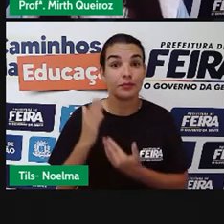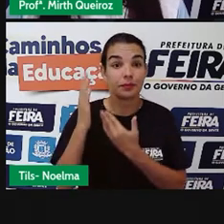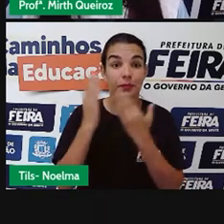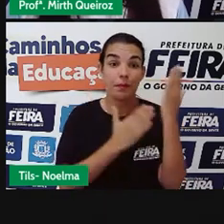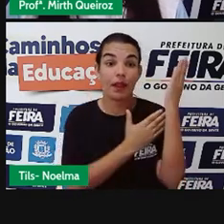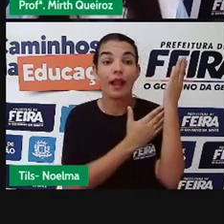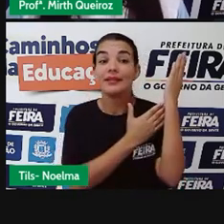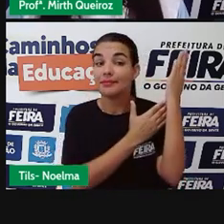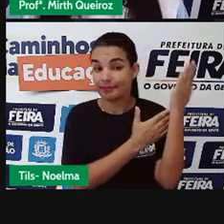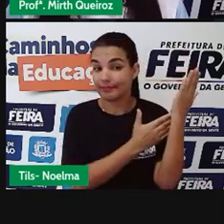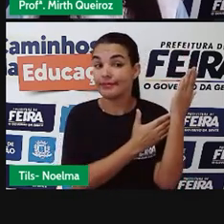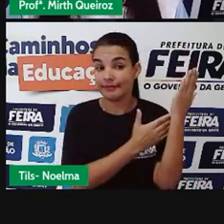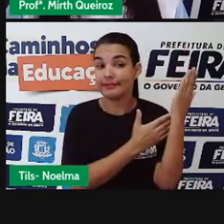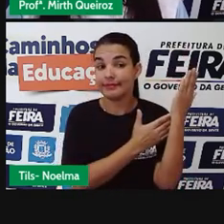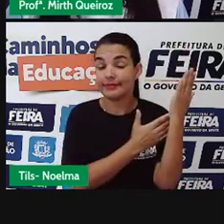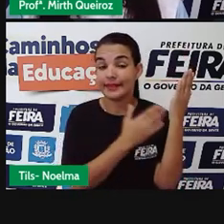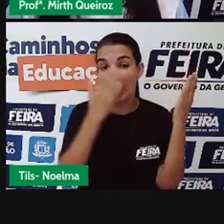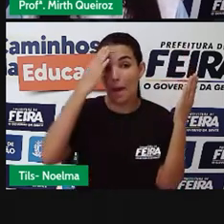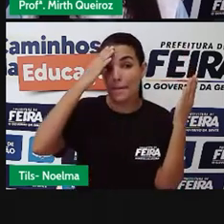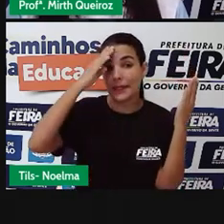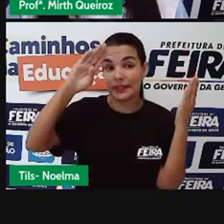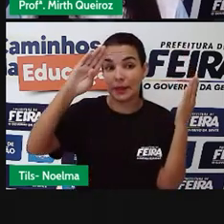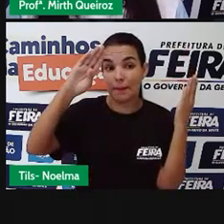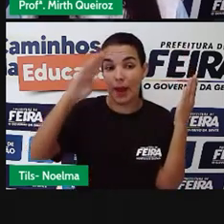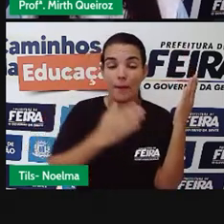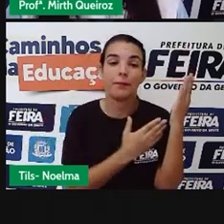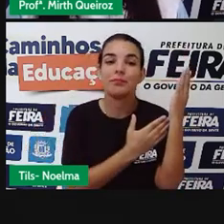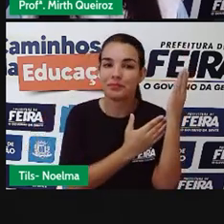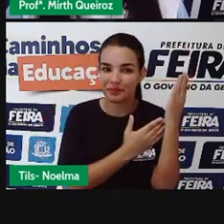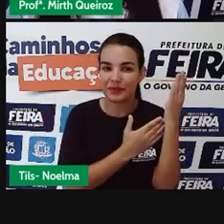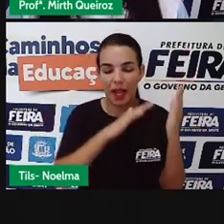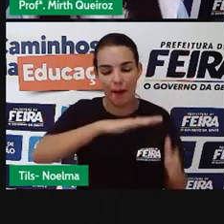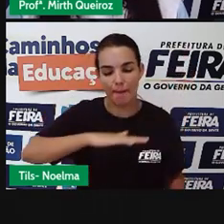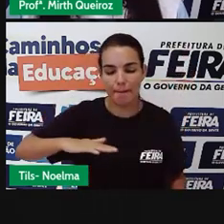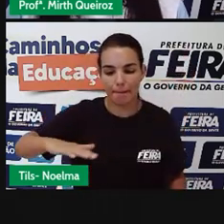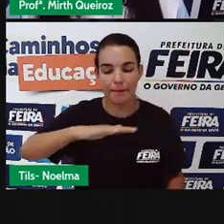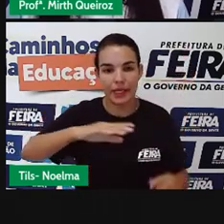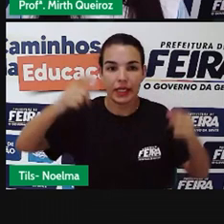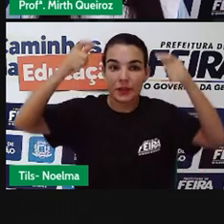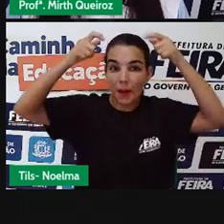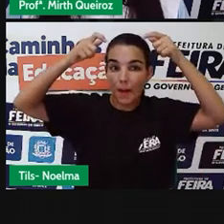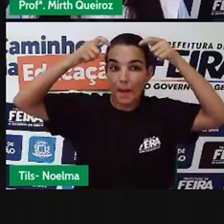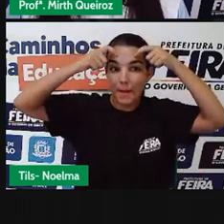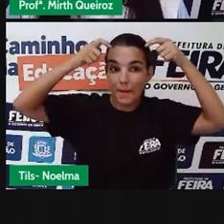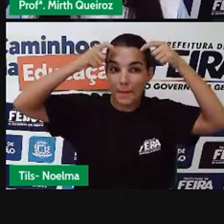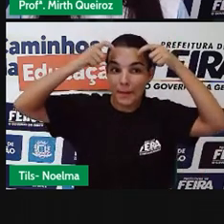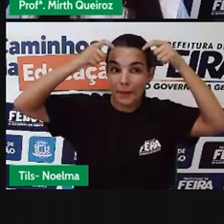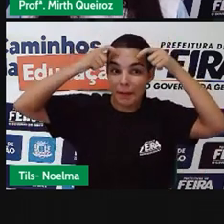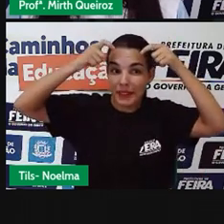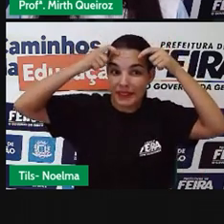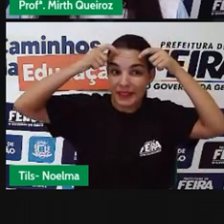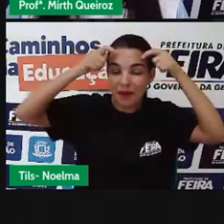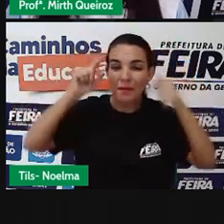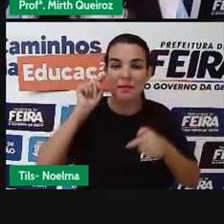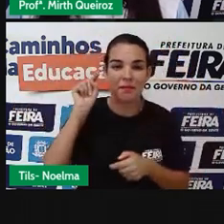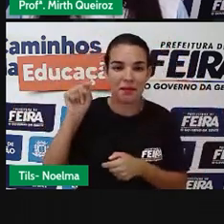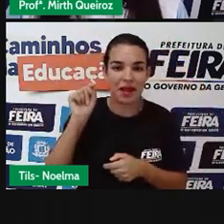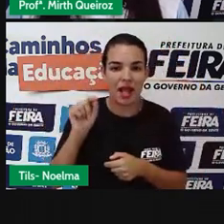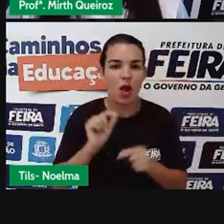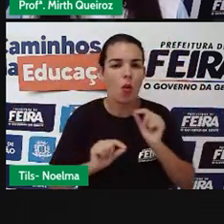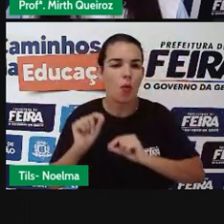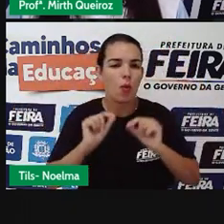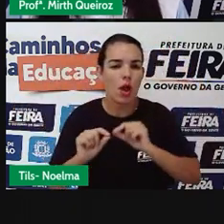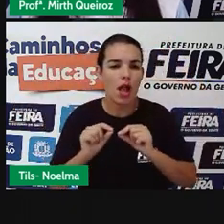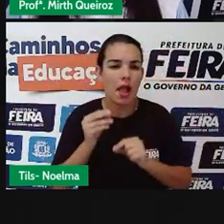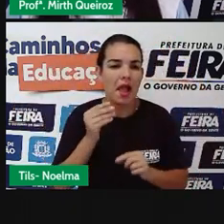Primeiro, nós temos o personagem principal, né? Que é o Pequeno Príncipe. O Pequeno Príncipe representa a